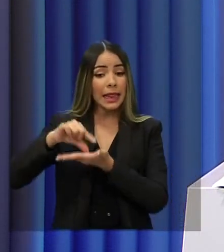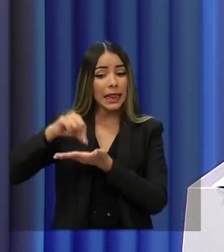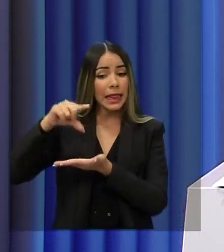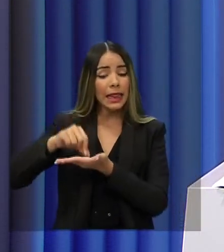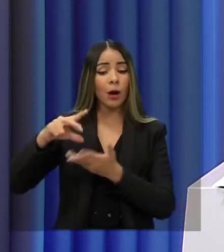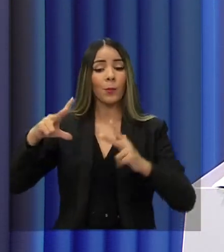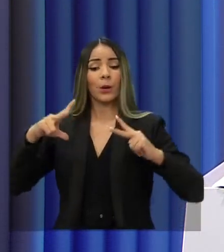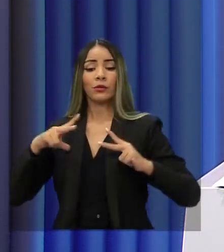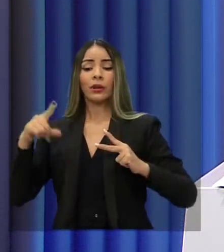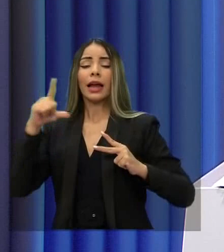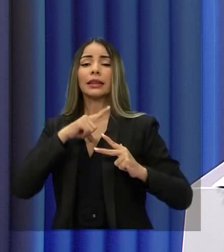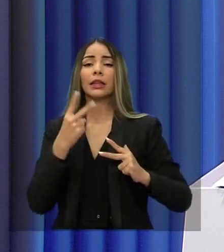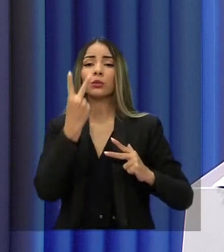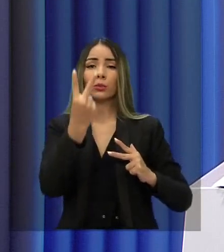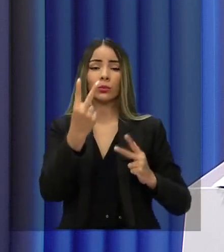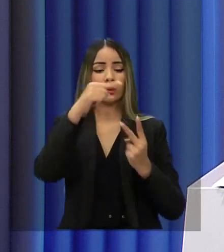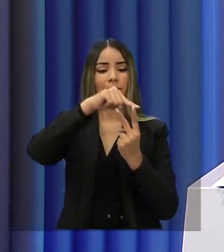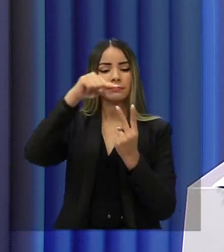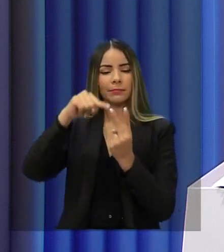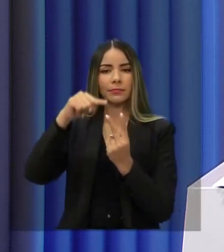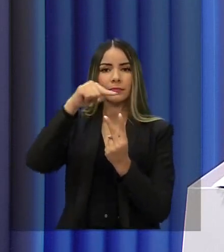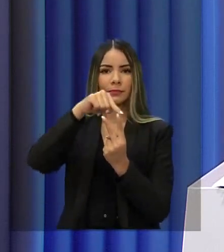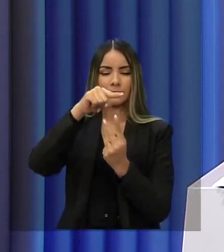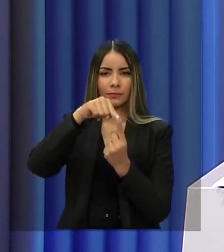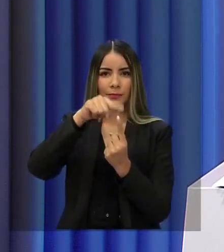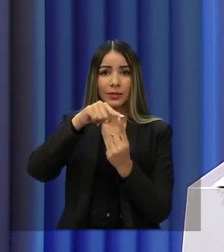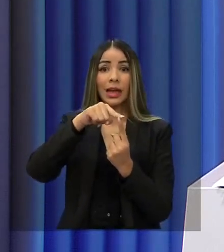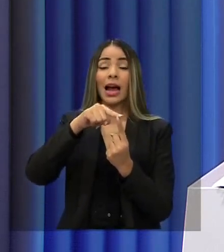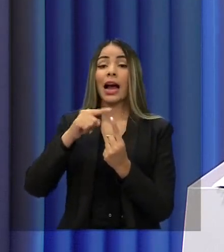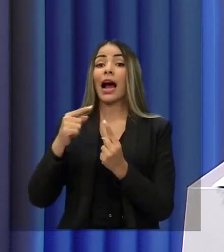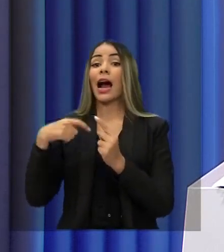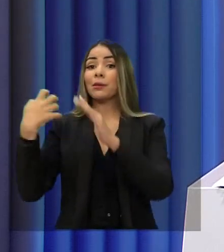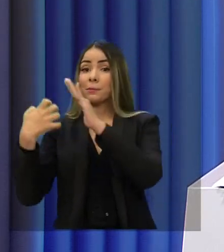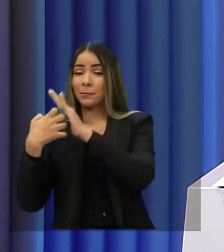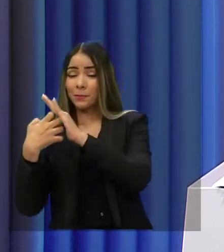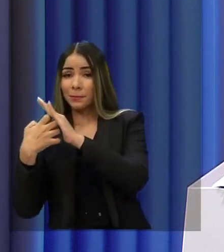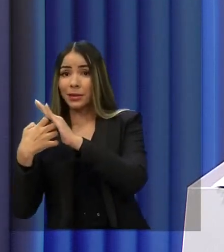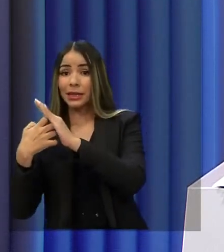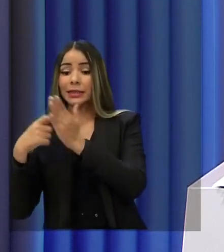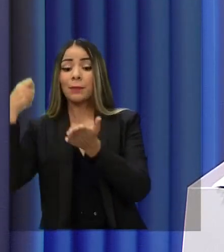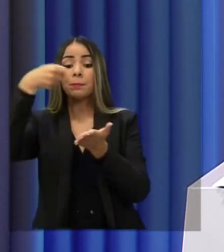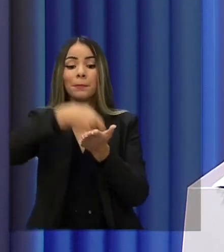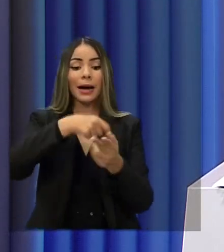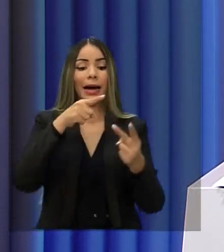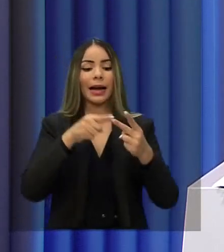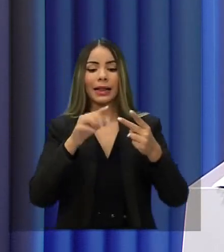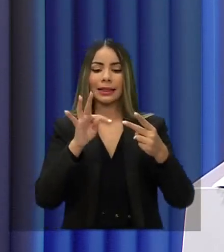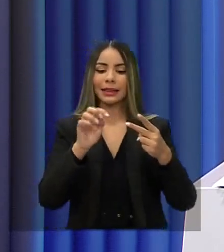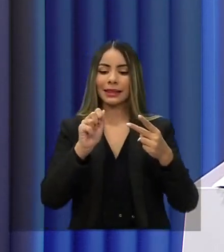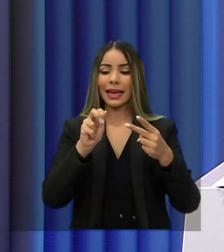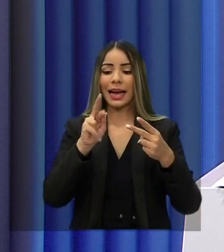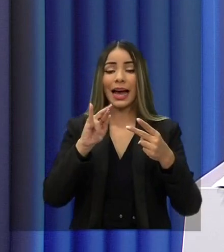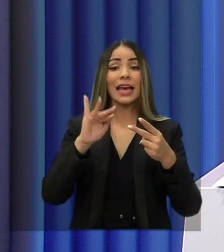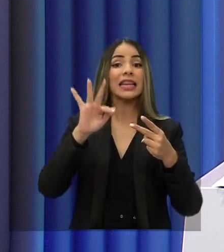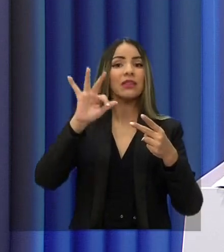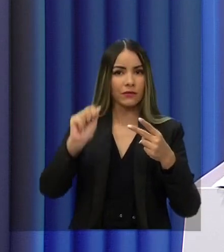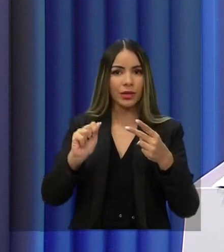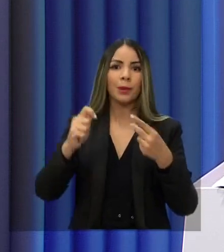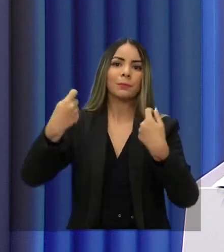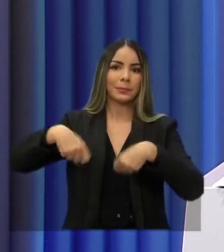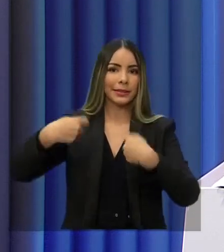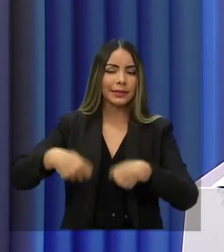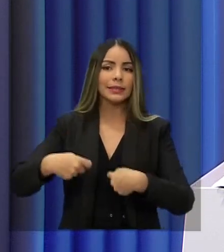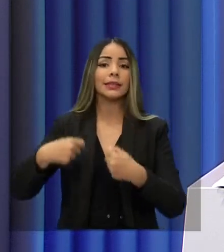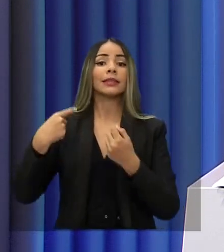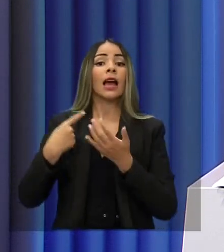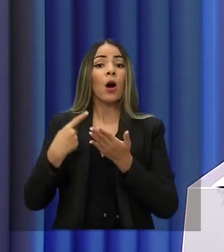essa envolve duas coisas. A otorga, que é o preço que a empresa paga ao governo, e a tarifa. É preciso, sim, assumir o compromisso